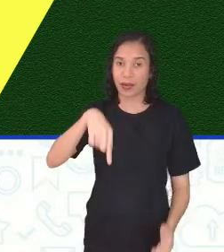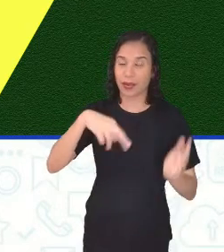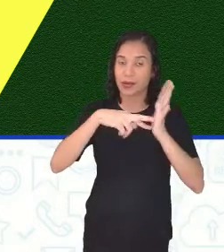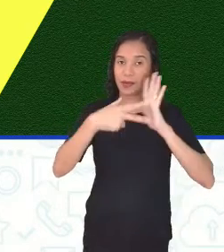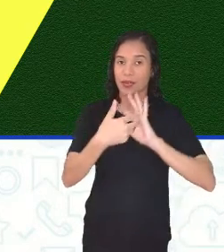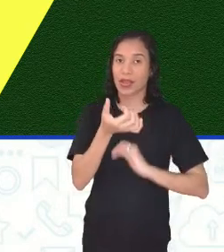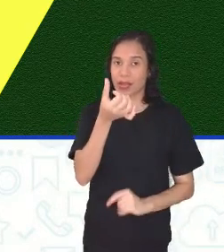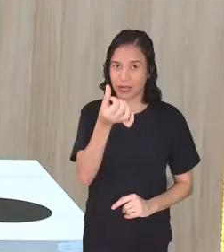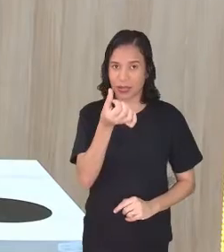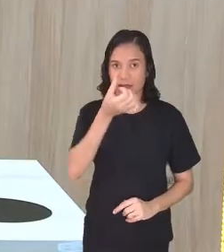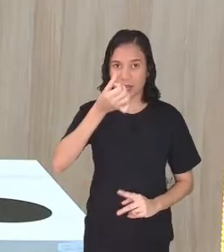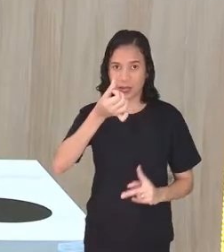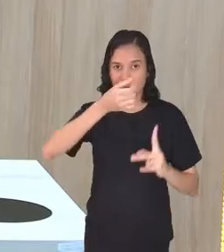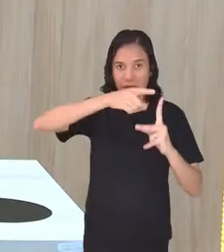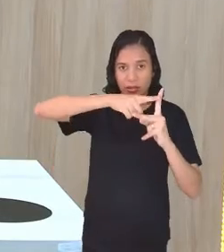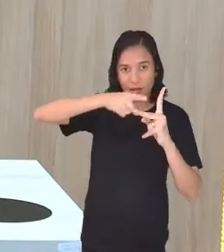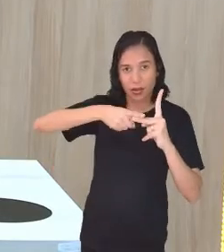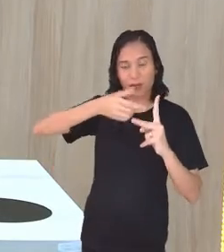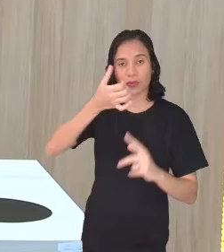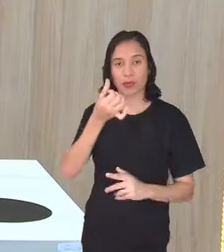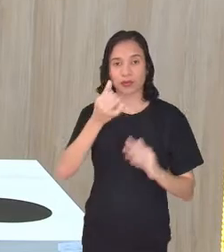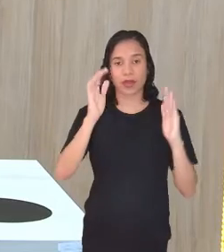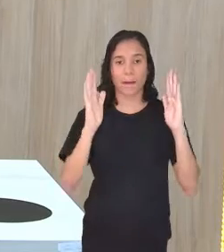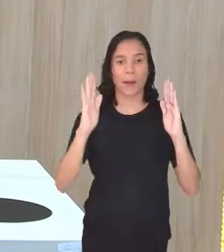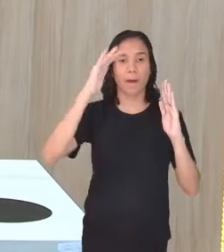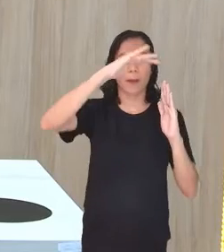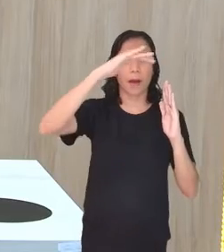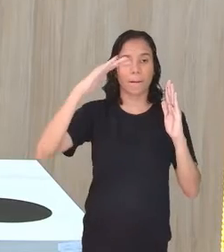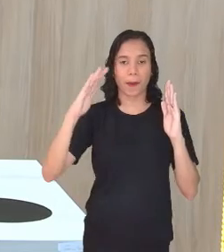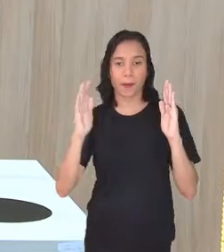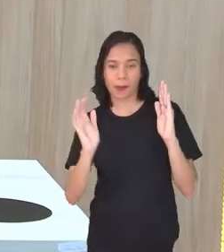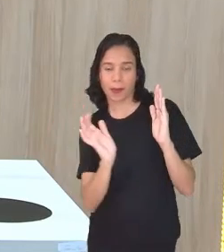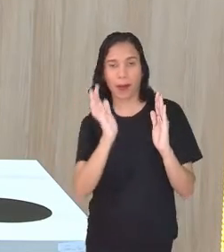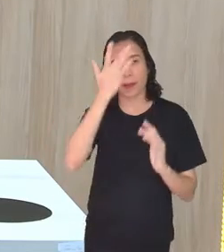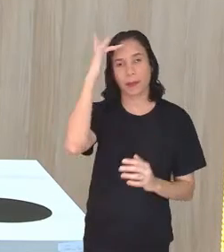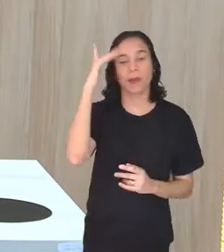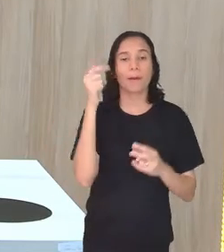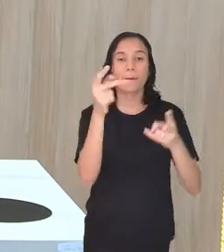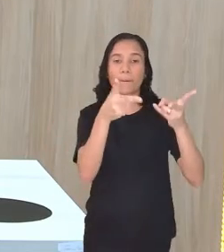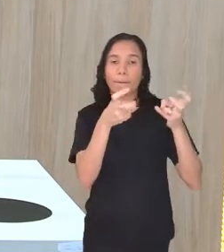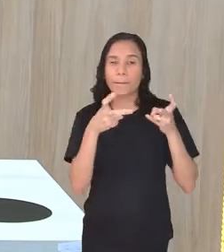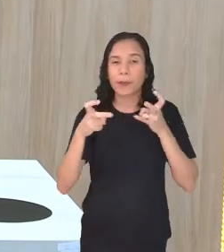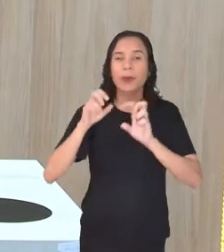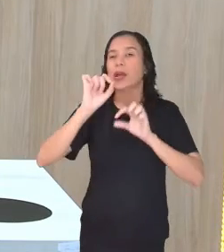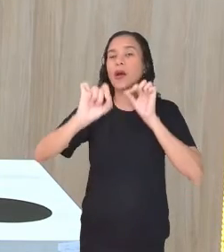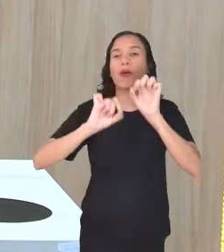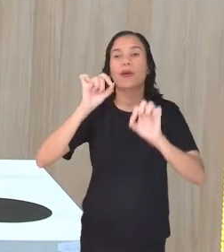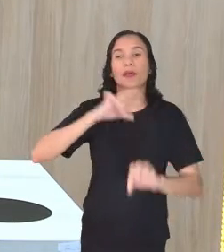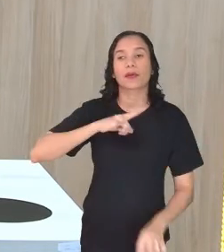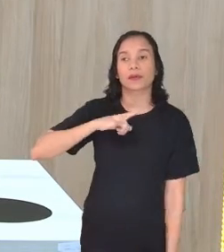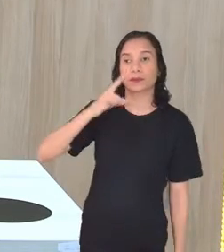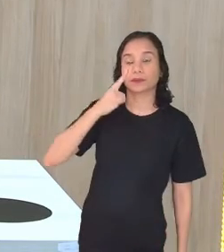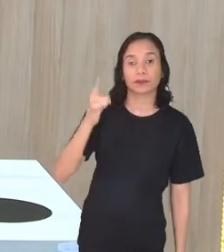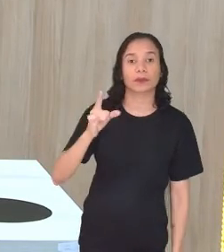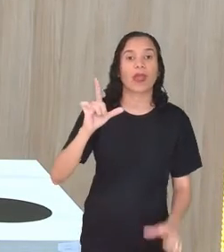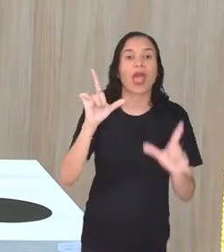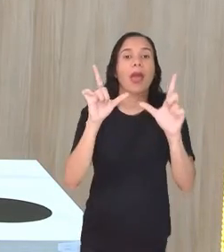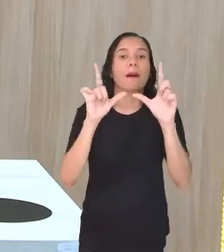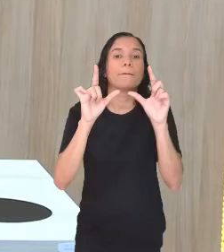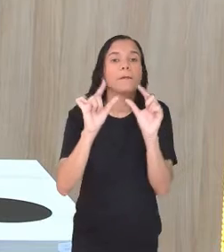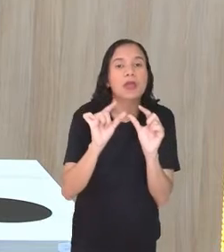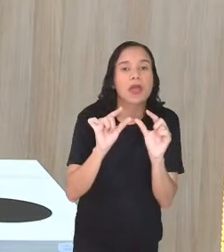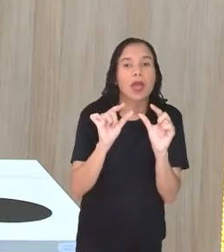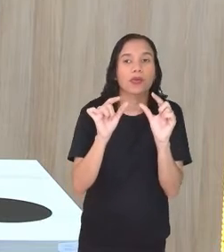Então, aqui eu tenho 6 lados, e aqui vocês vão ver que eu coloquei reduzidos